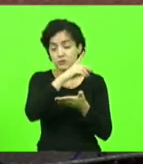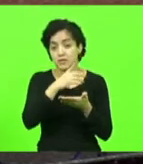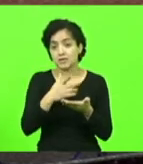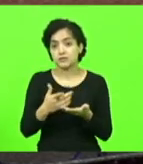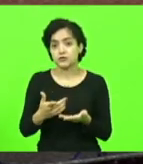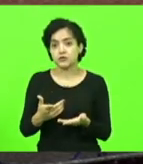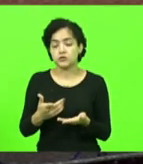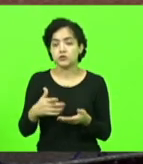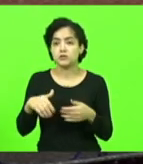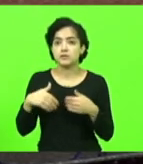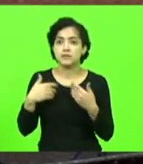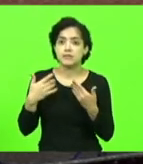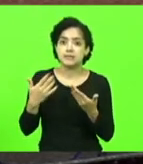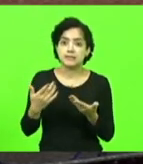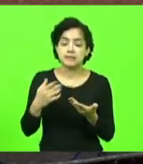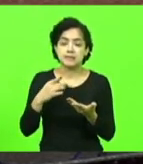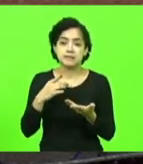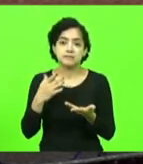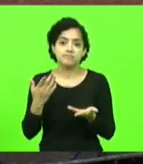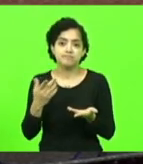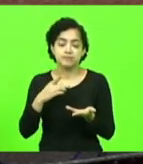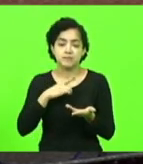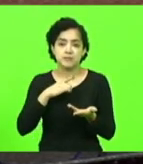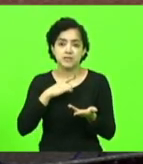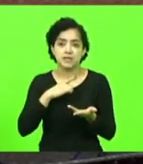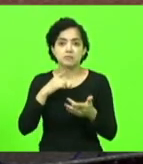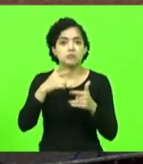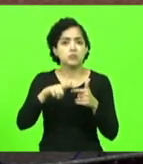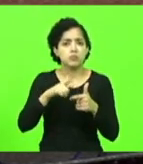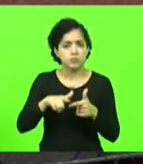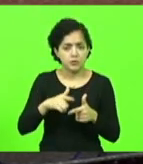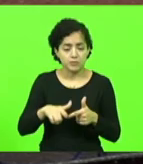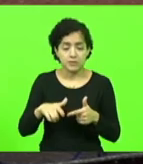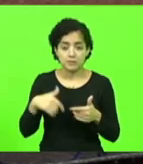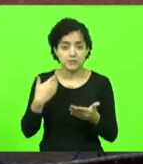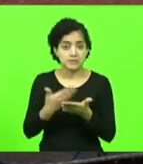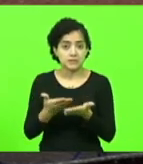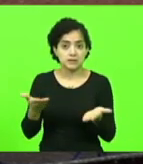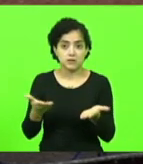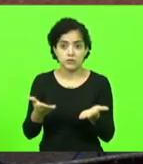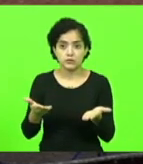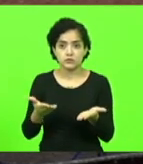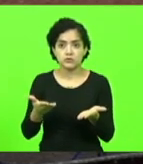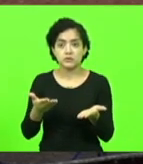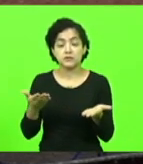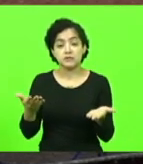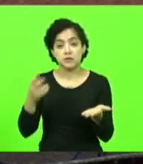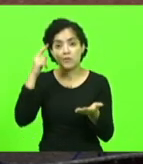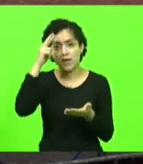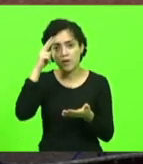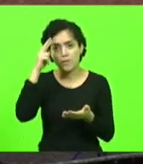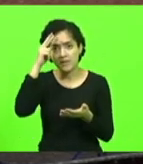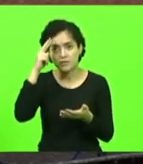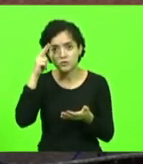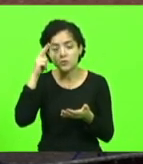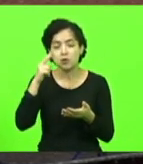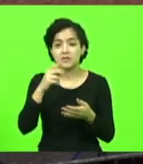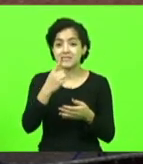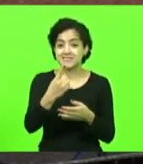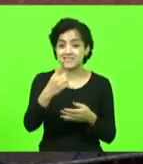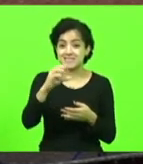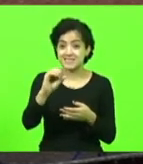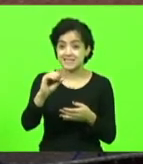que causa problemas no dia de hoje. Então, há uma história de 109 anos,